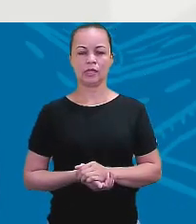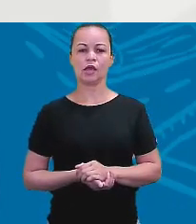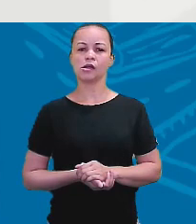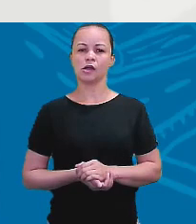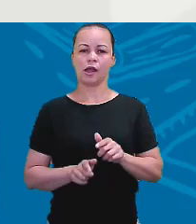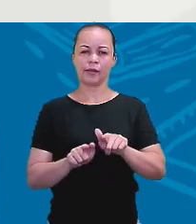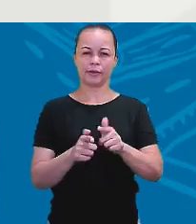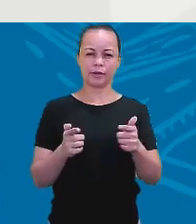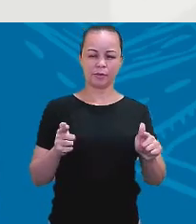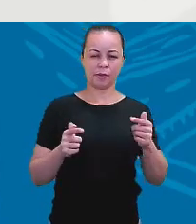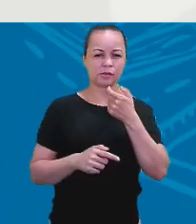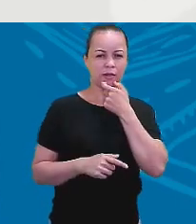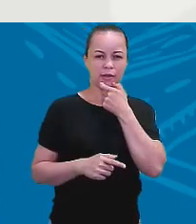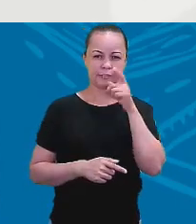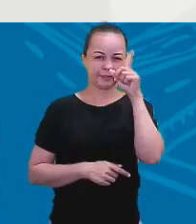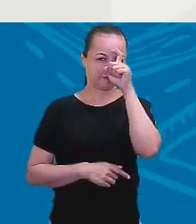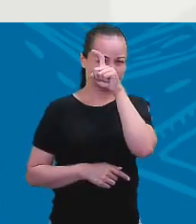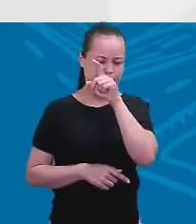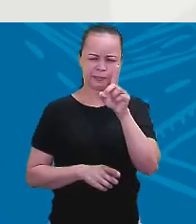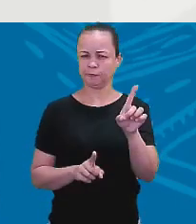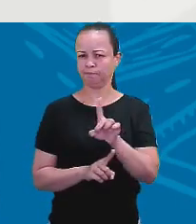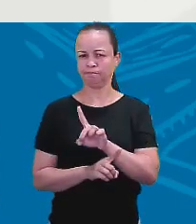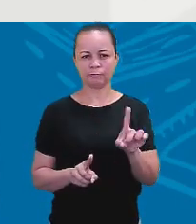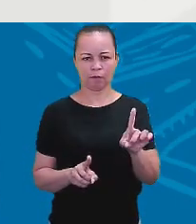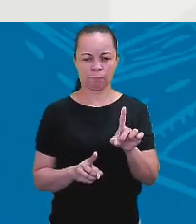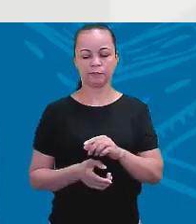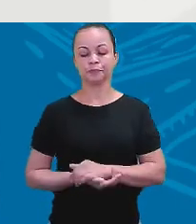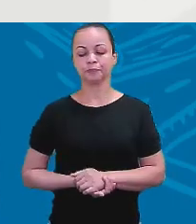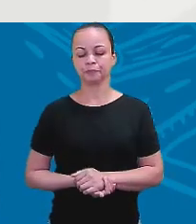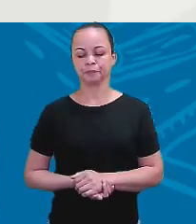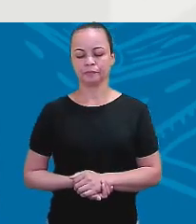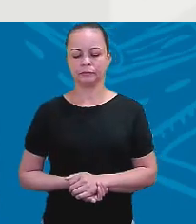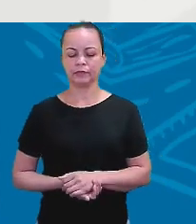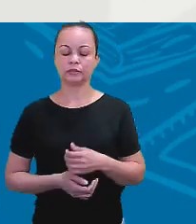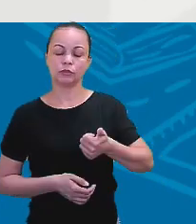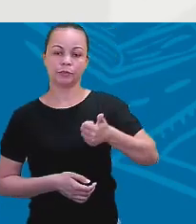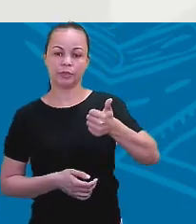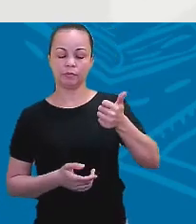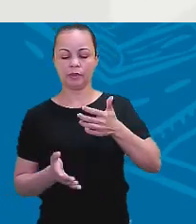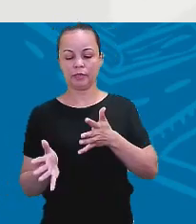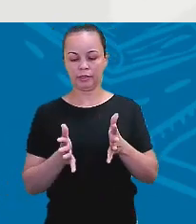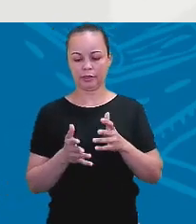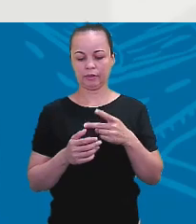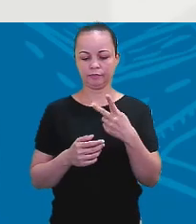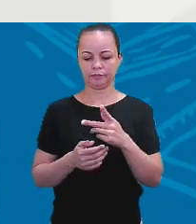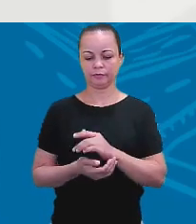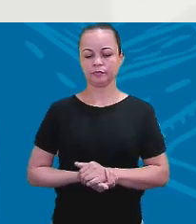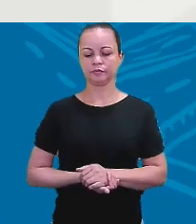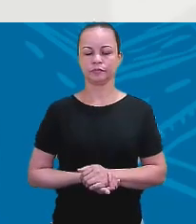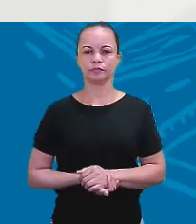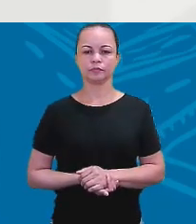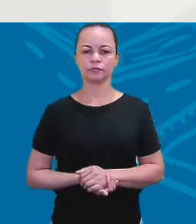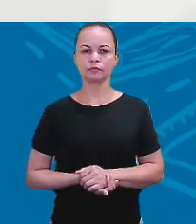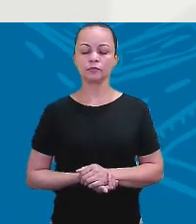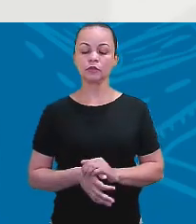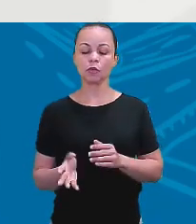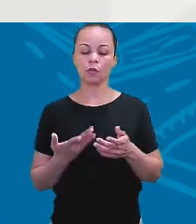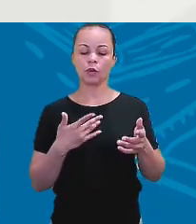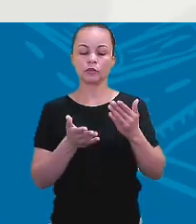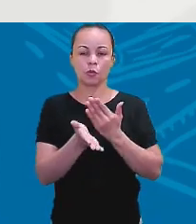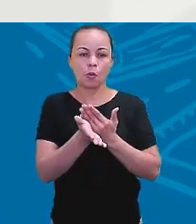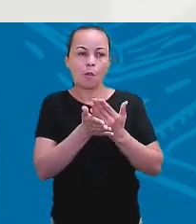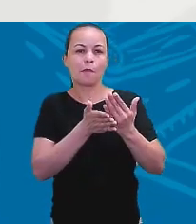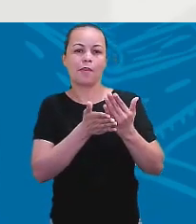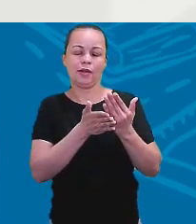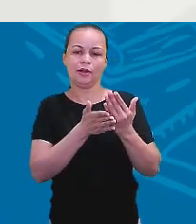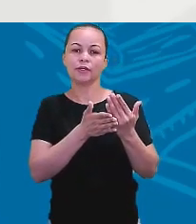não é difícil. O que eu quero que vocês observem nessas frases? Veja. Na primeira. I am. Quando a frase começa por I